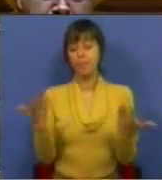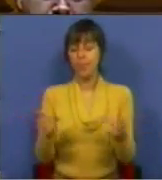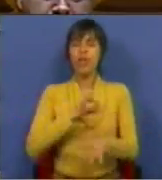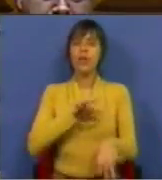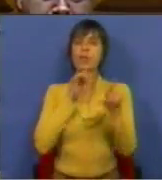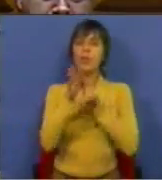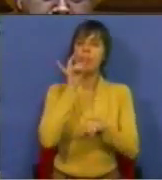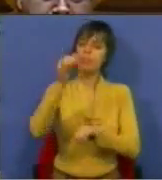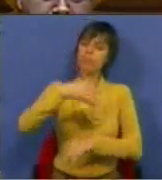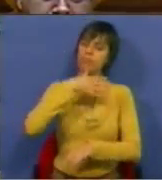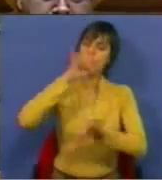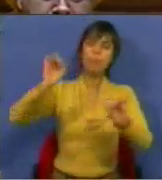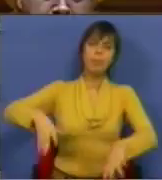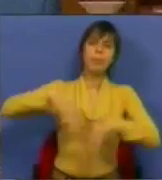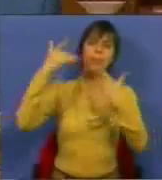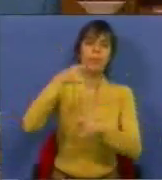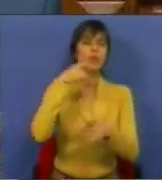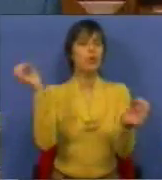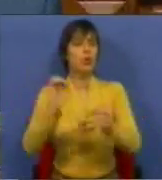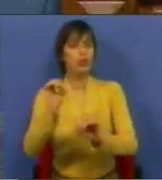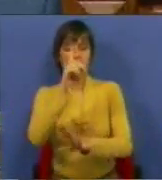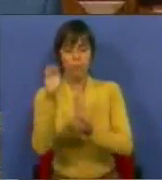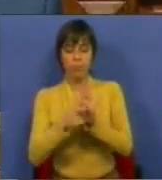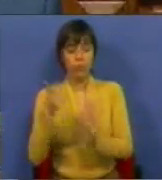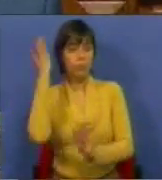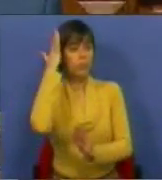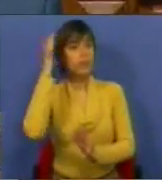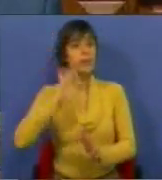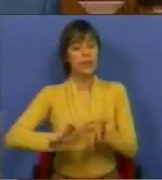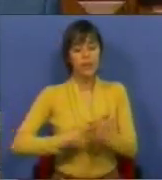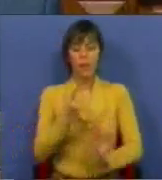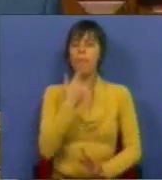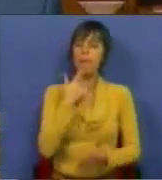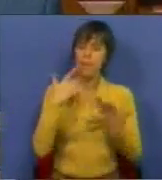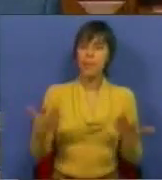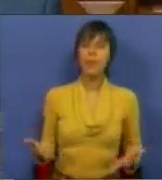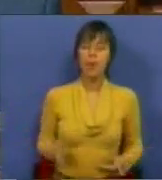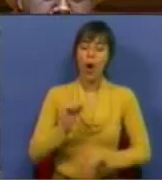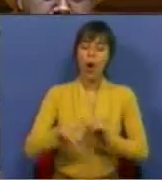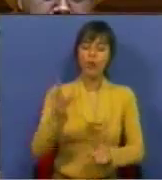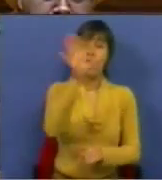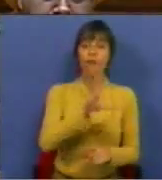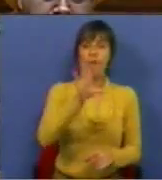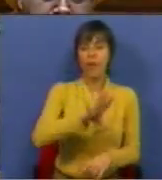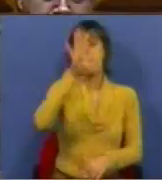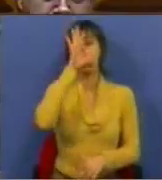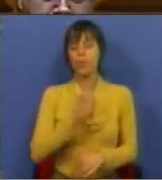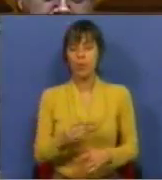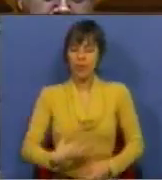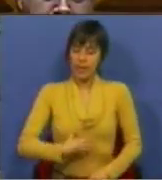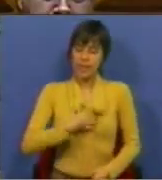Sr. Deputado, na sua intervenção inicial, não falou de um aspecto que nós considerámos essencial para percebermos a forma como o Governo